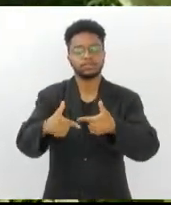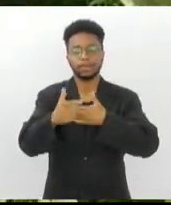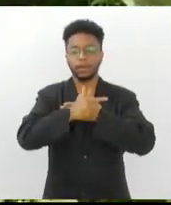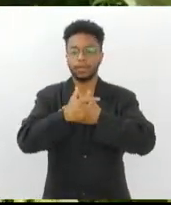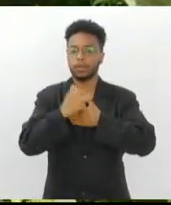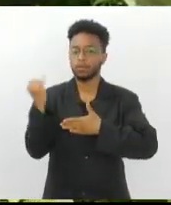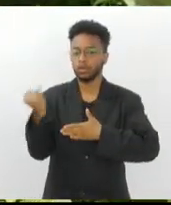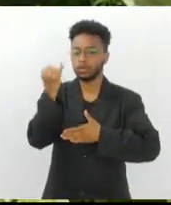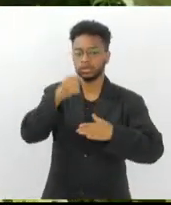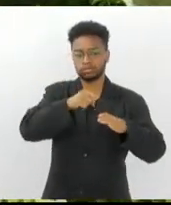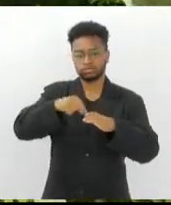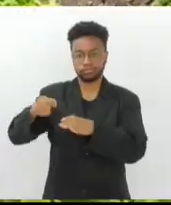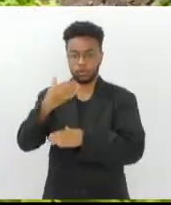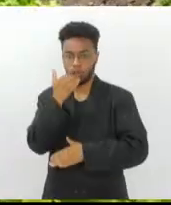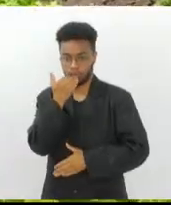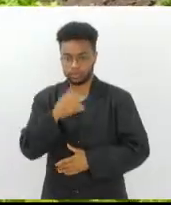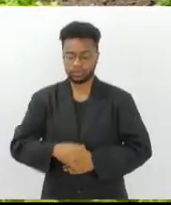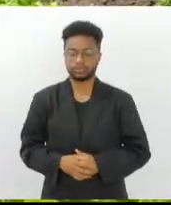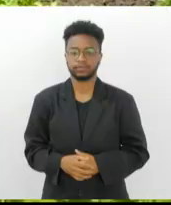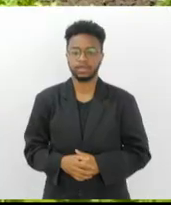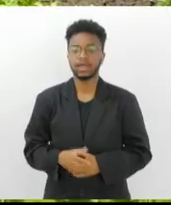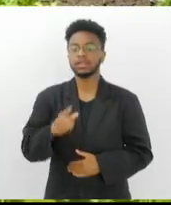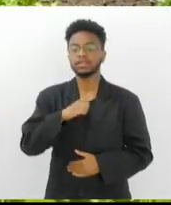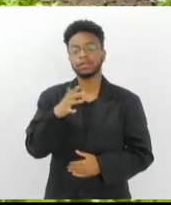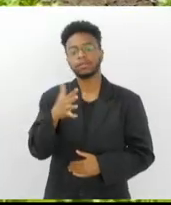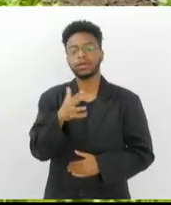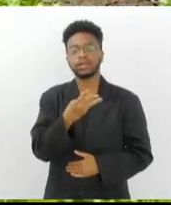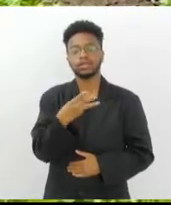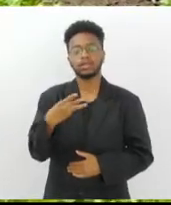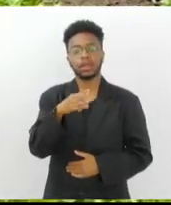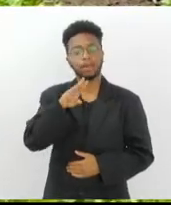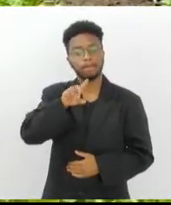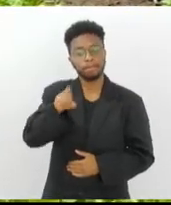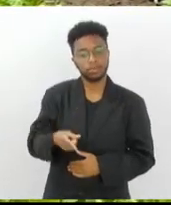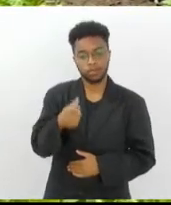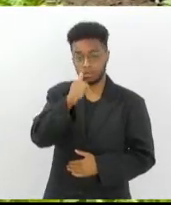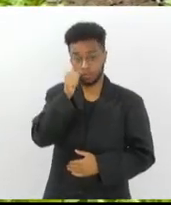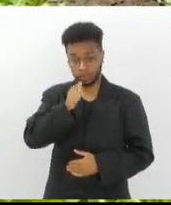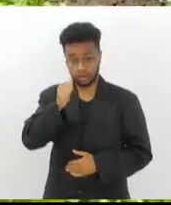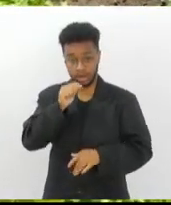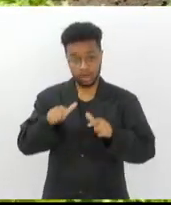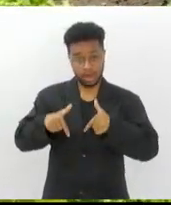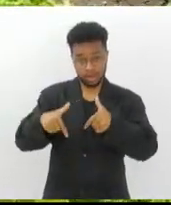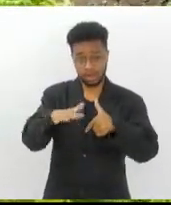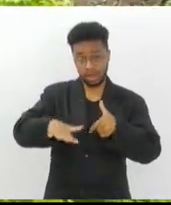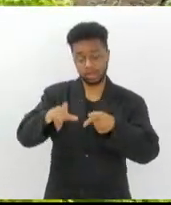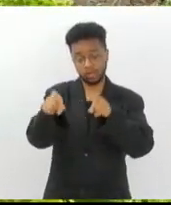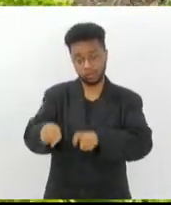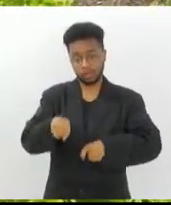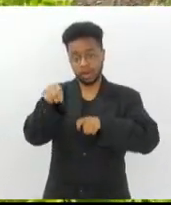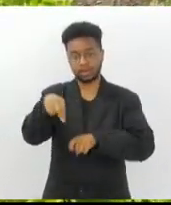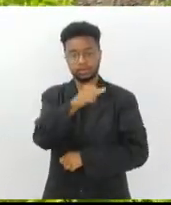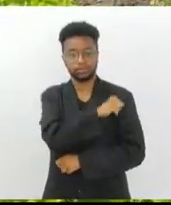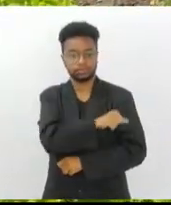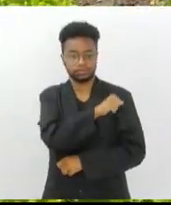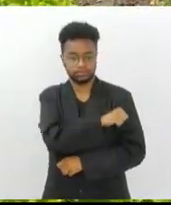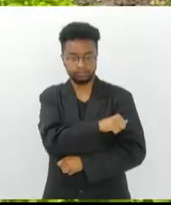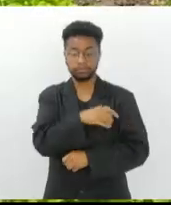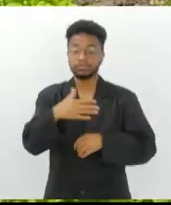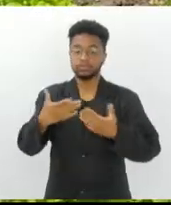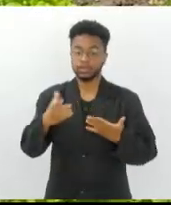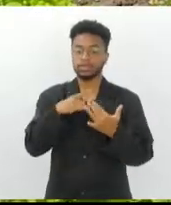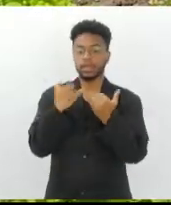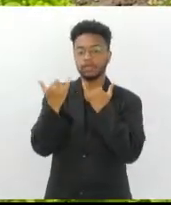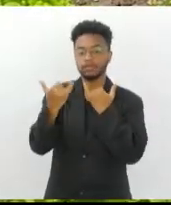na produção de alimentos. Cerca de 33 mil mulheres atuam na atividade rural no estado do Rio de Janeiro, segundo